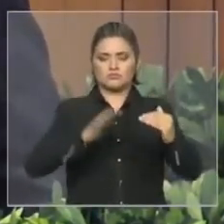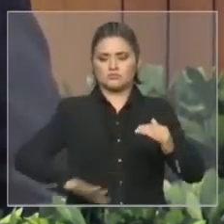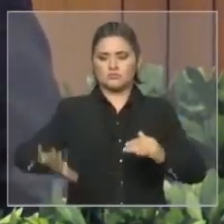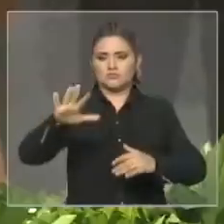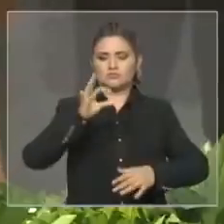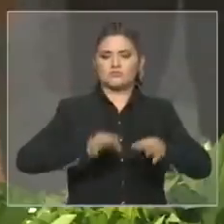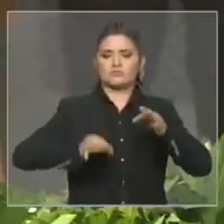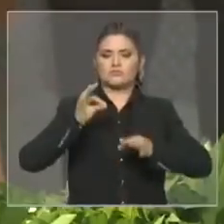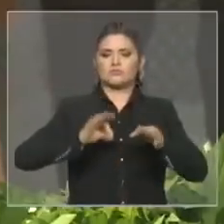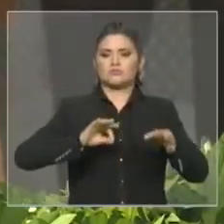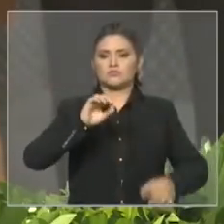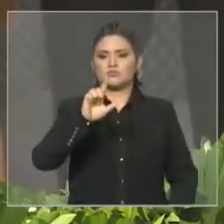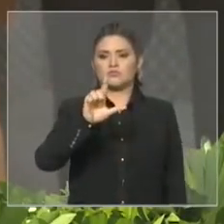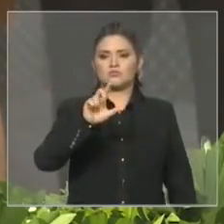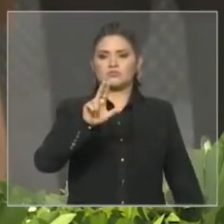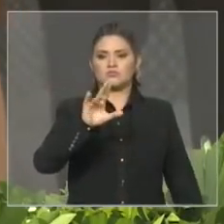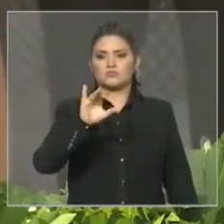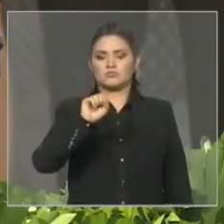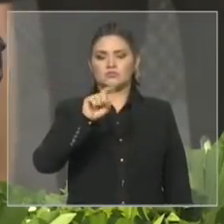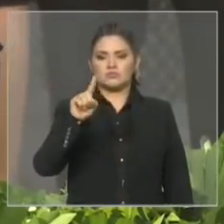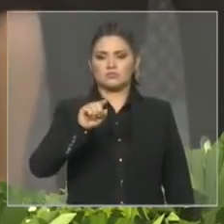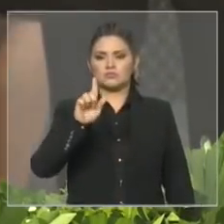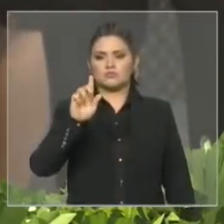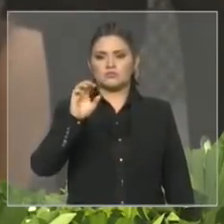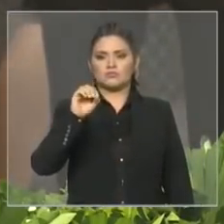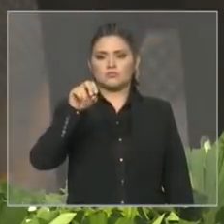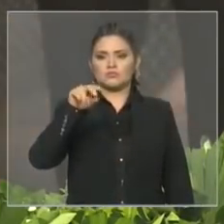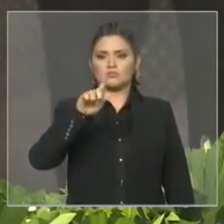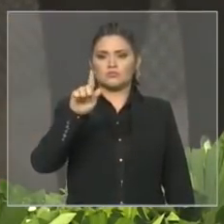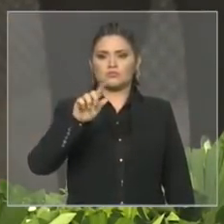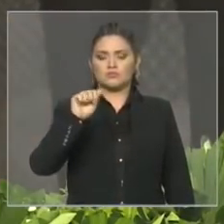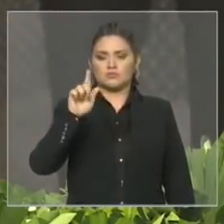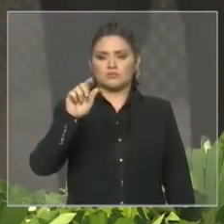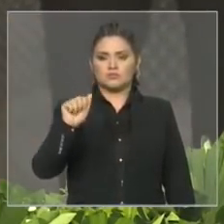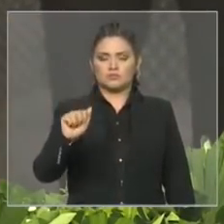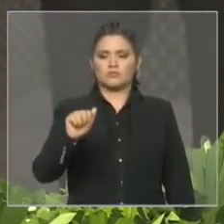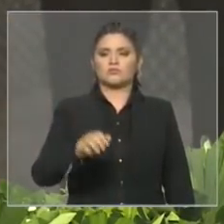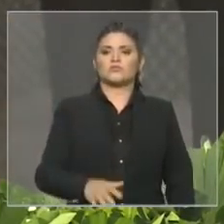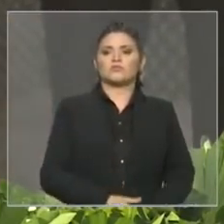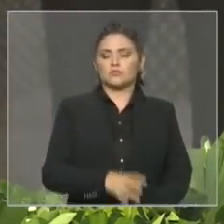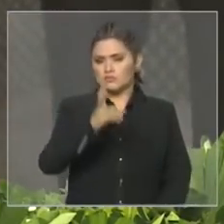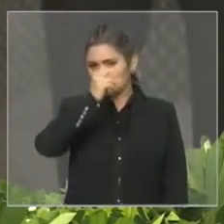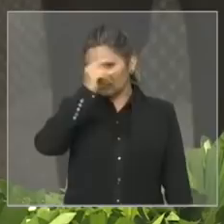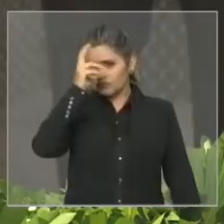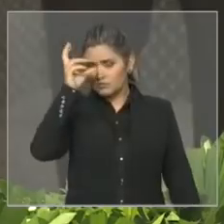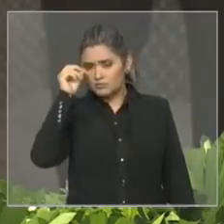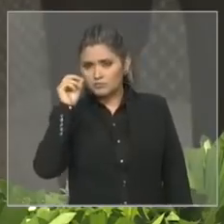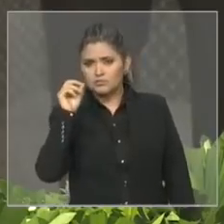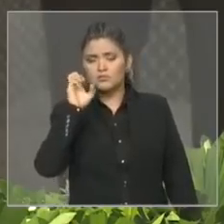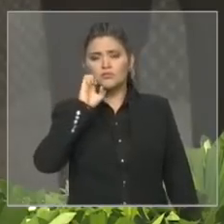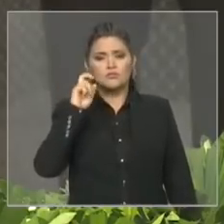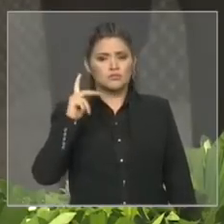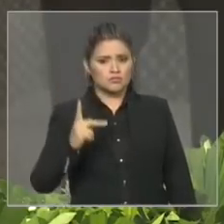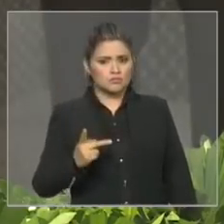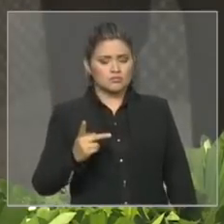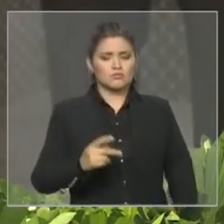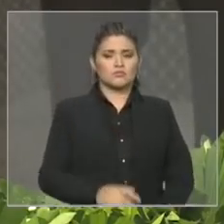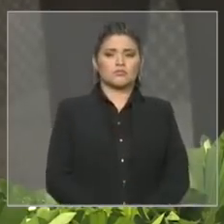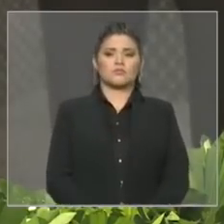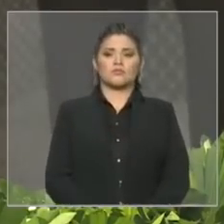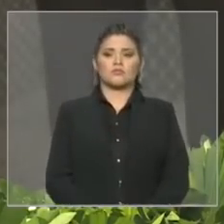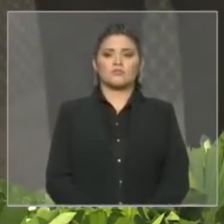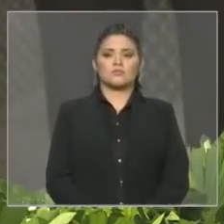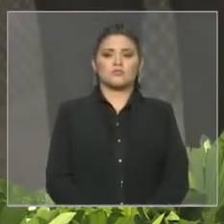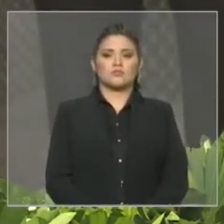Coelho, cumprimentar o excelentíssimo prefeito da capital, Edvaldo Holanda Júnior, saudar